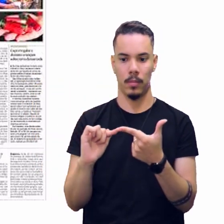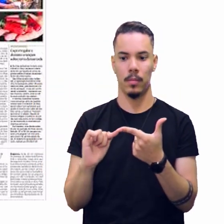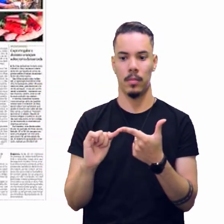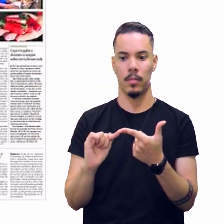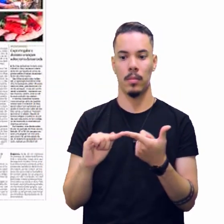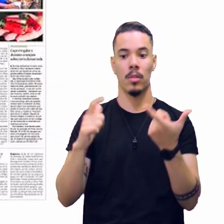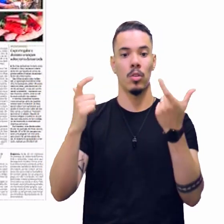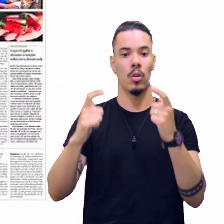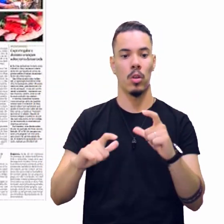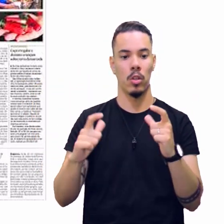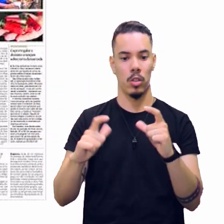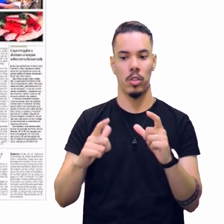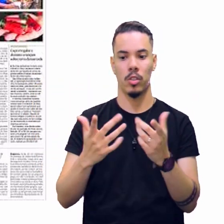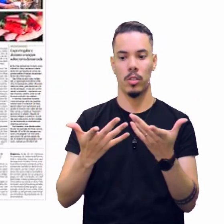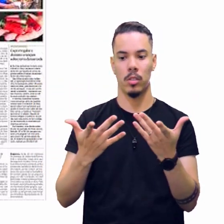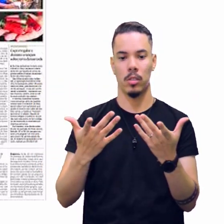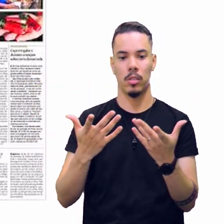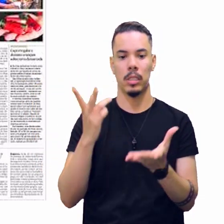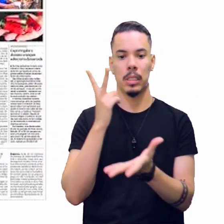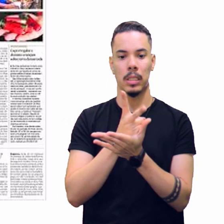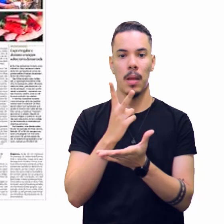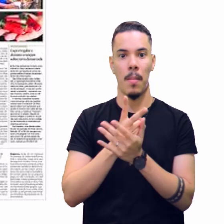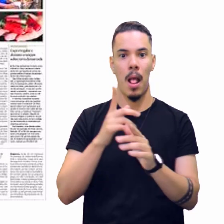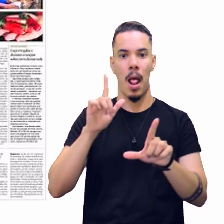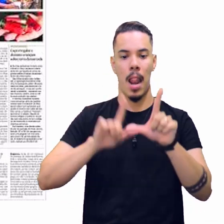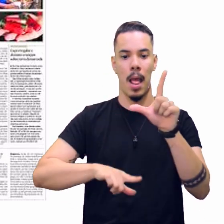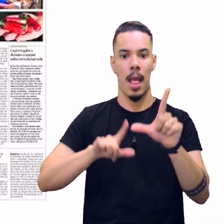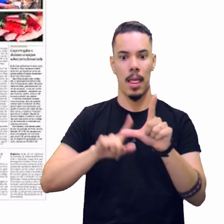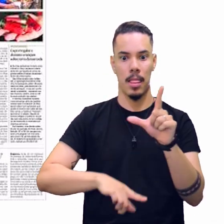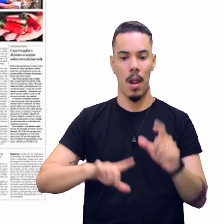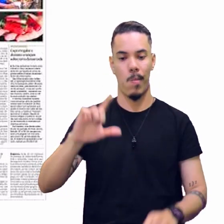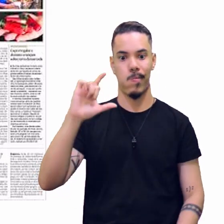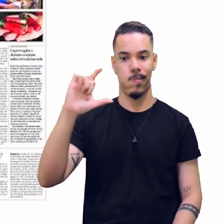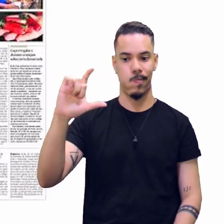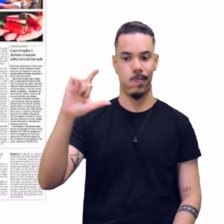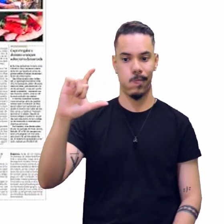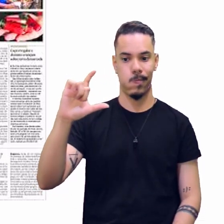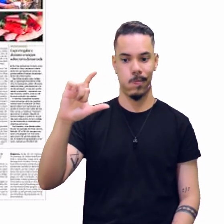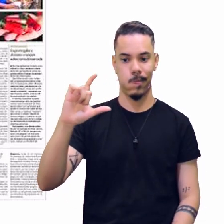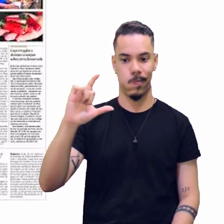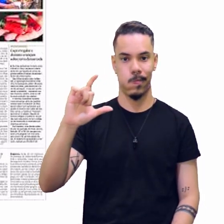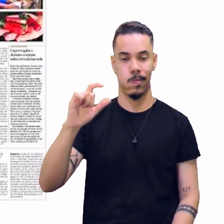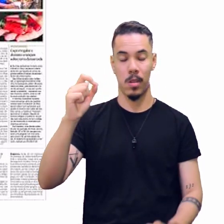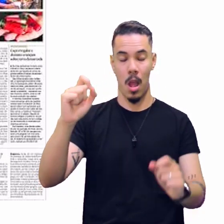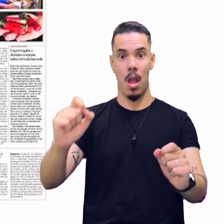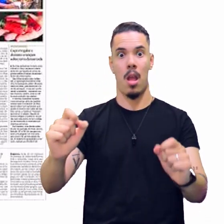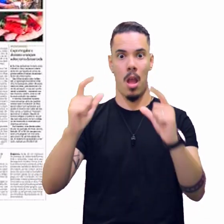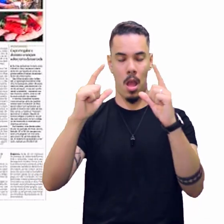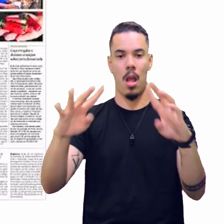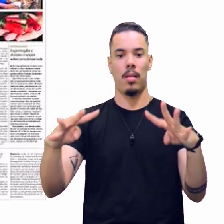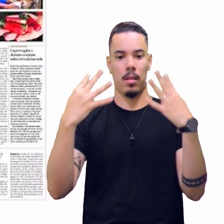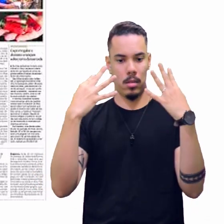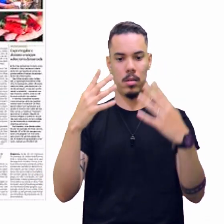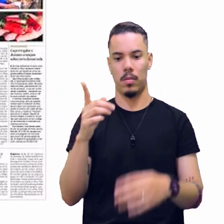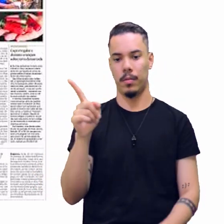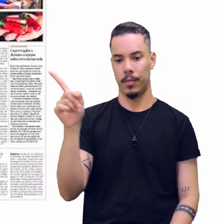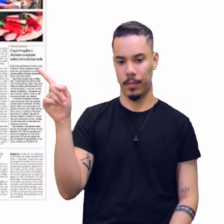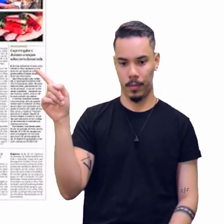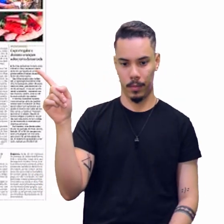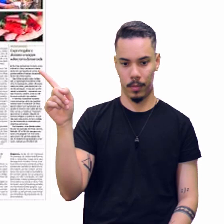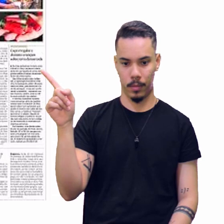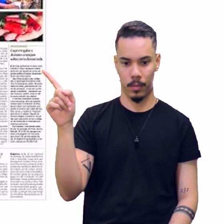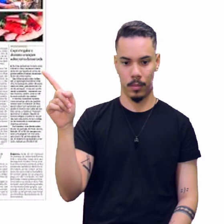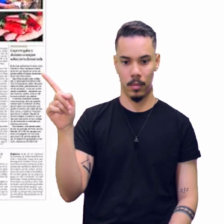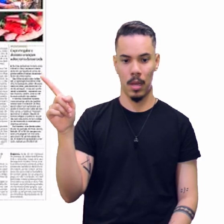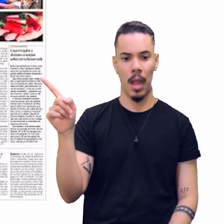Onde vai ficar o título, sempre com letras em destaque, maiores, para chamar atenção. E tem uma